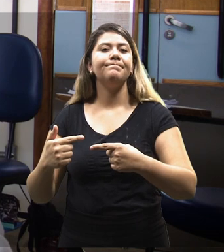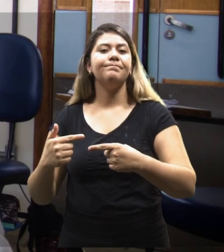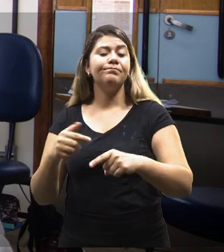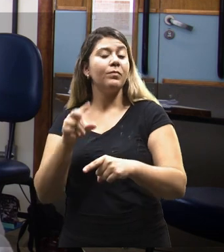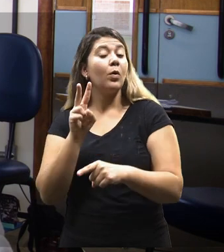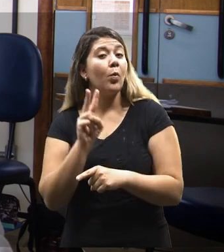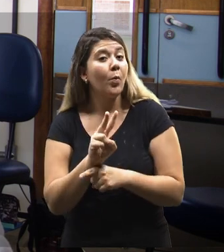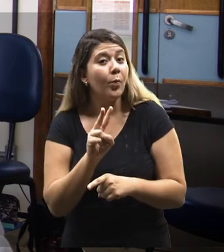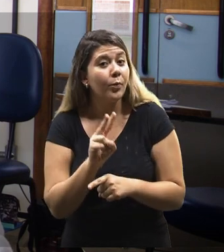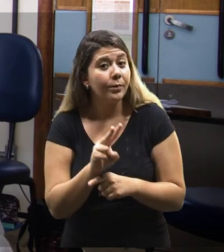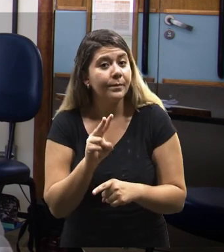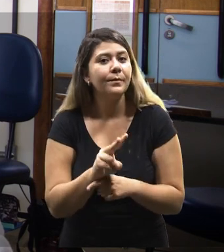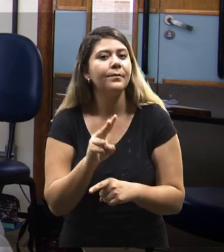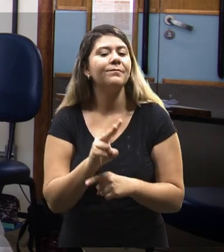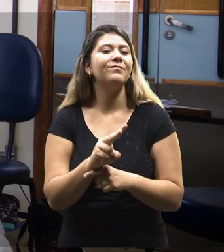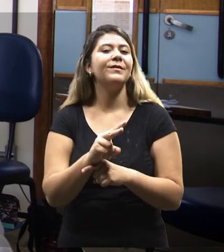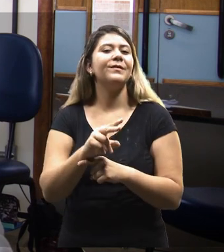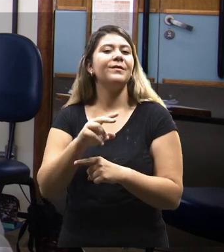conservação,